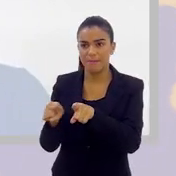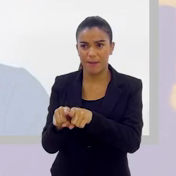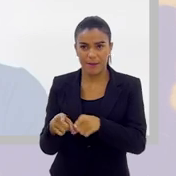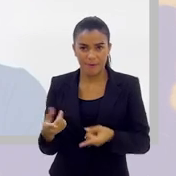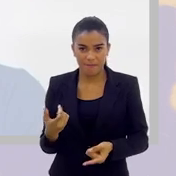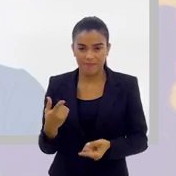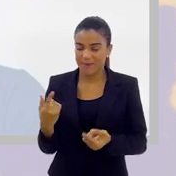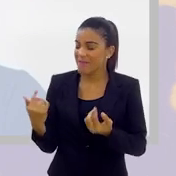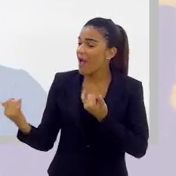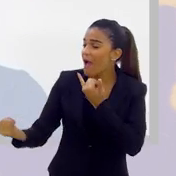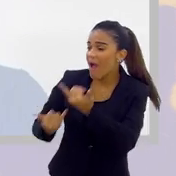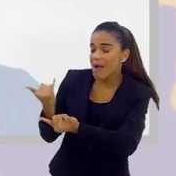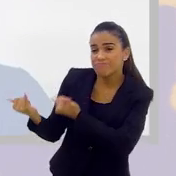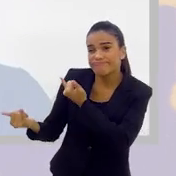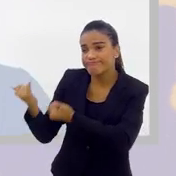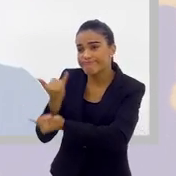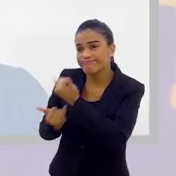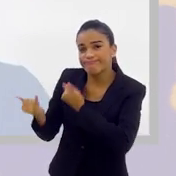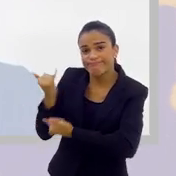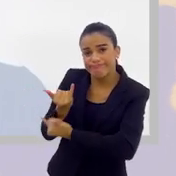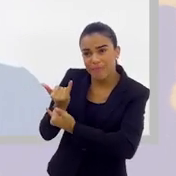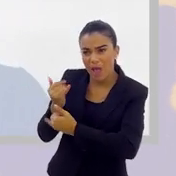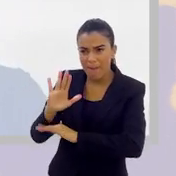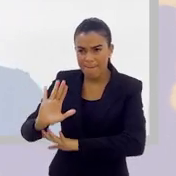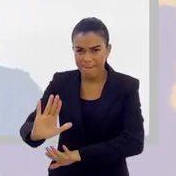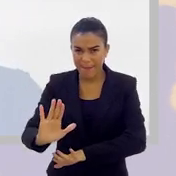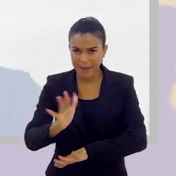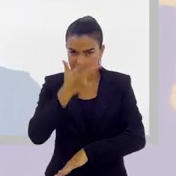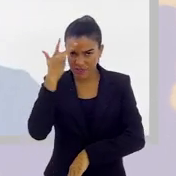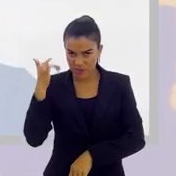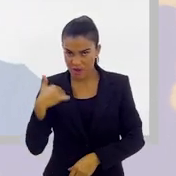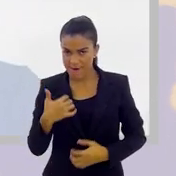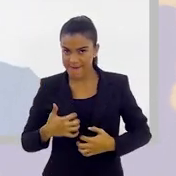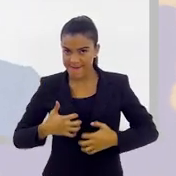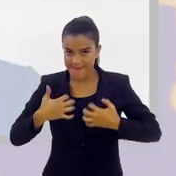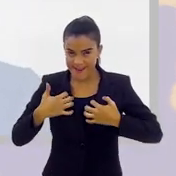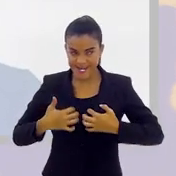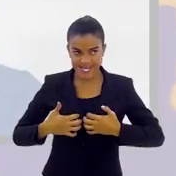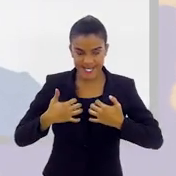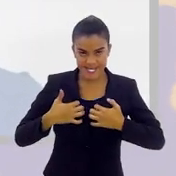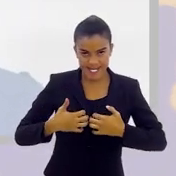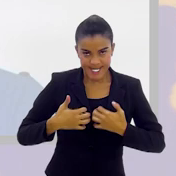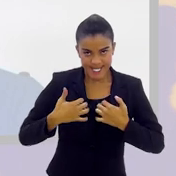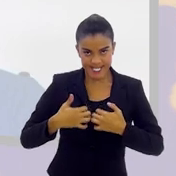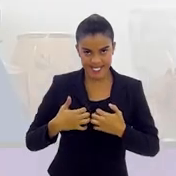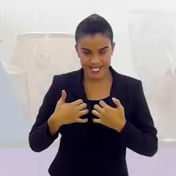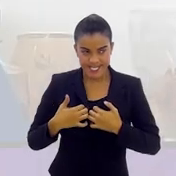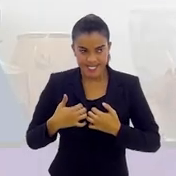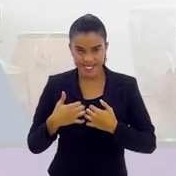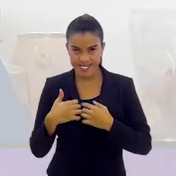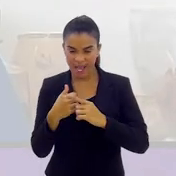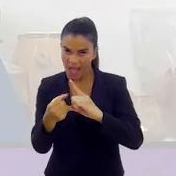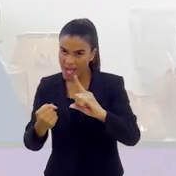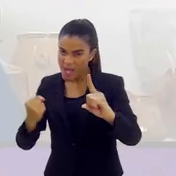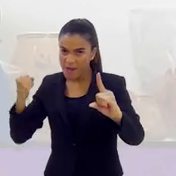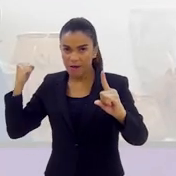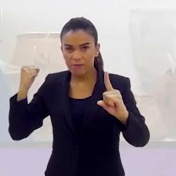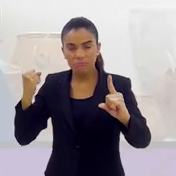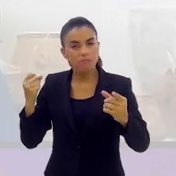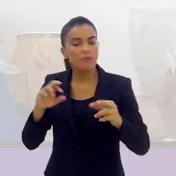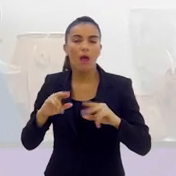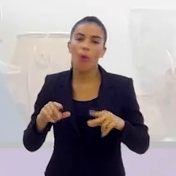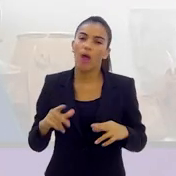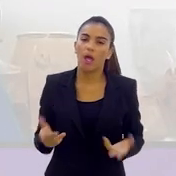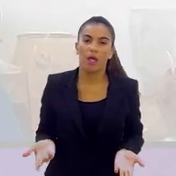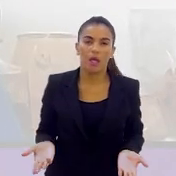para ficar na brincadeira. Agora, o cara vai pegar e achar que isso é motivo para matar alguém? E não é, na